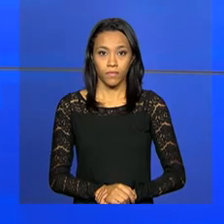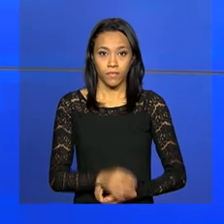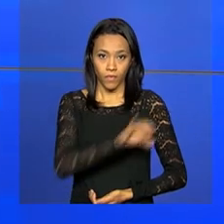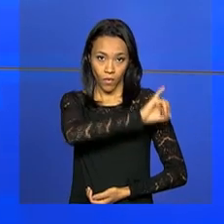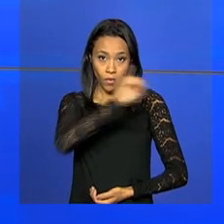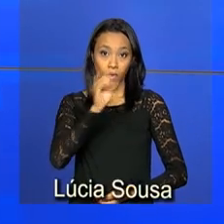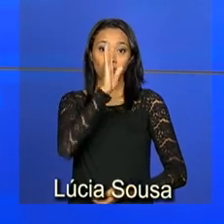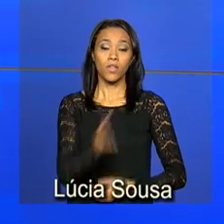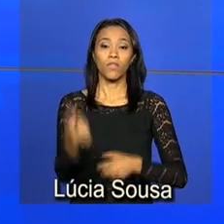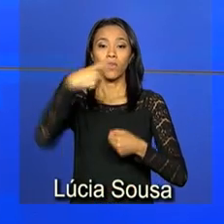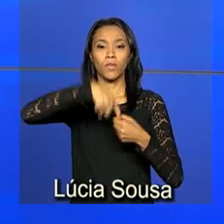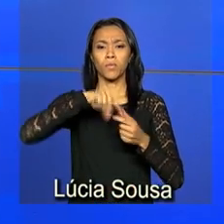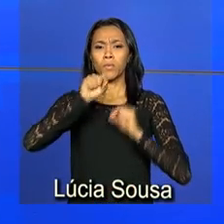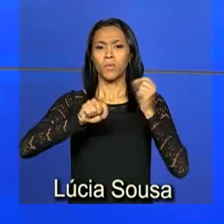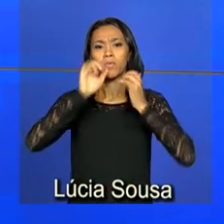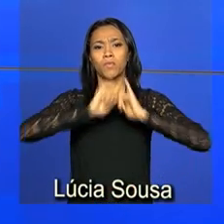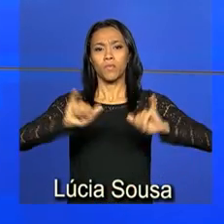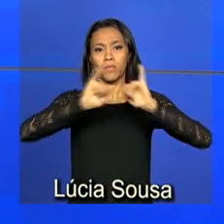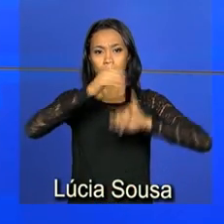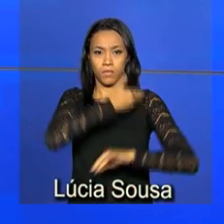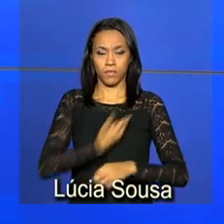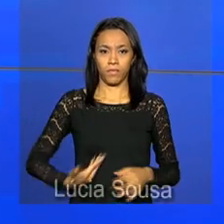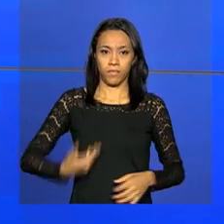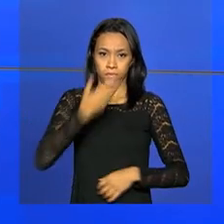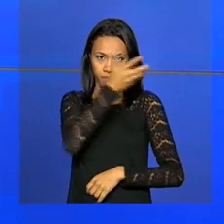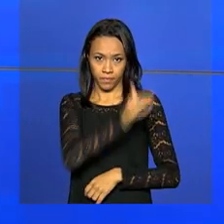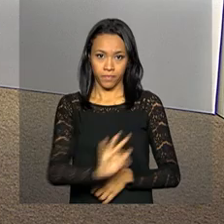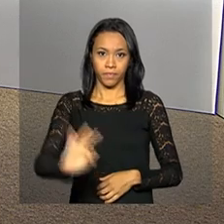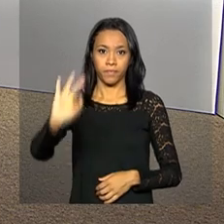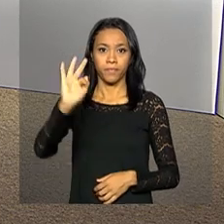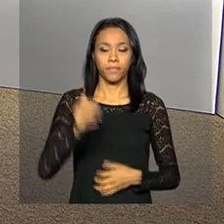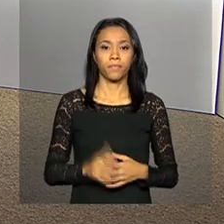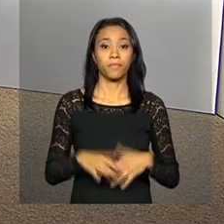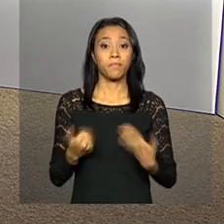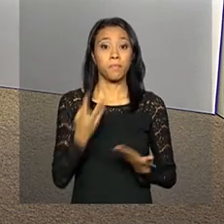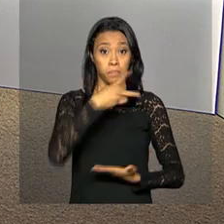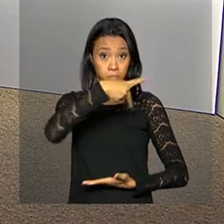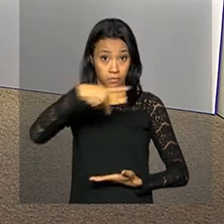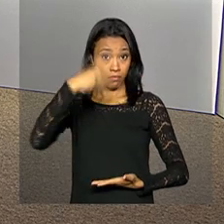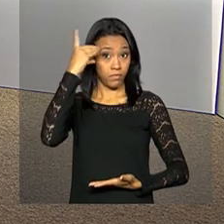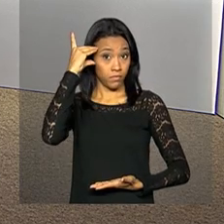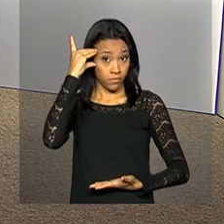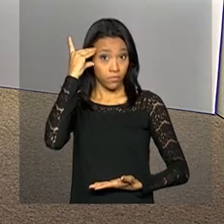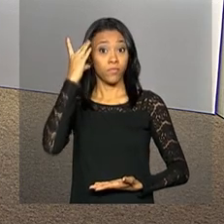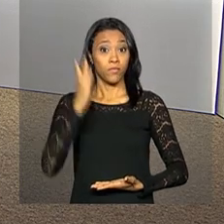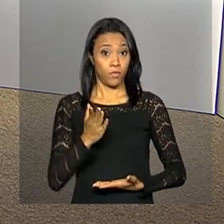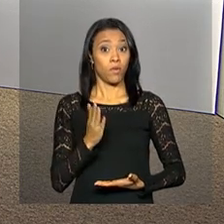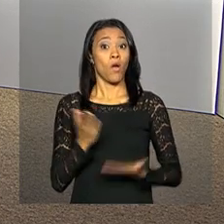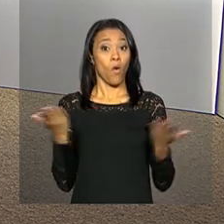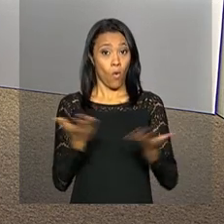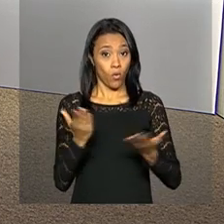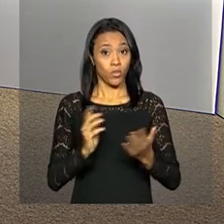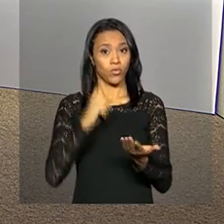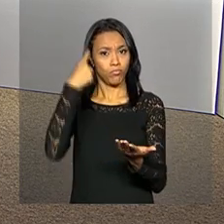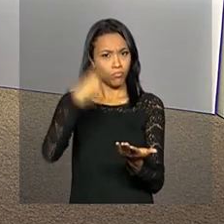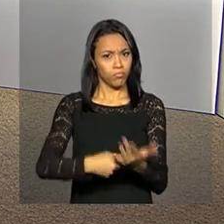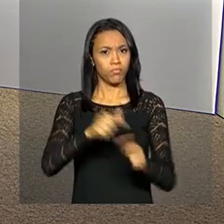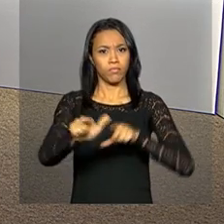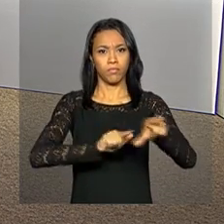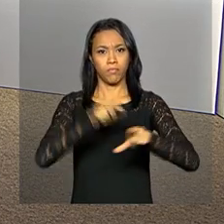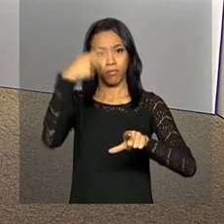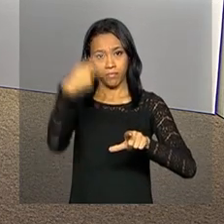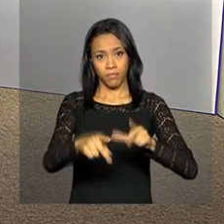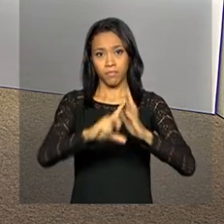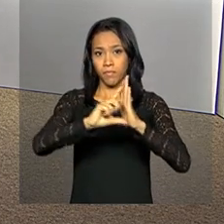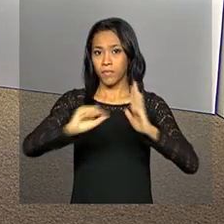Olá, estamos de volta com as notícias do governo federal. A presidenta Dilma Rousseff cumpre a agenda hoje aqui em Brasília.